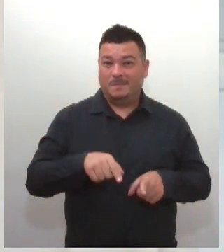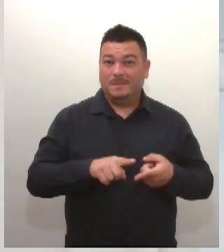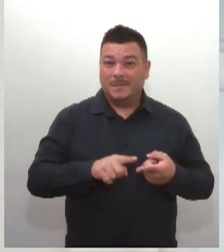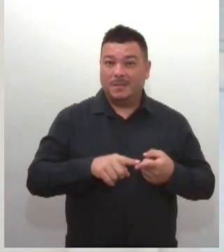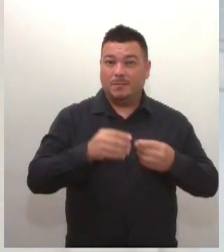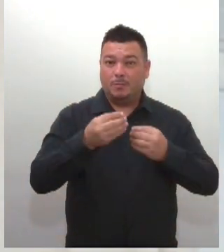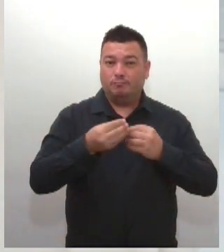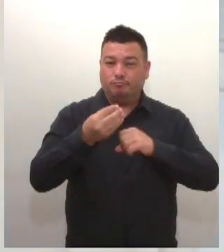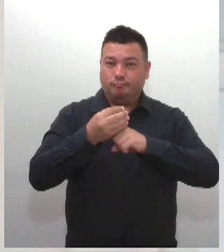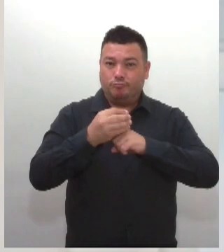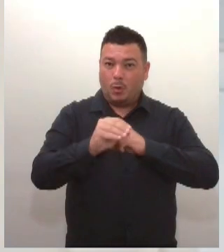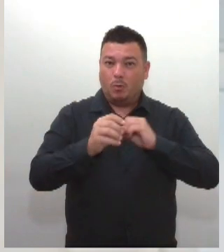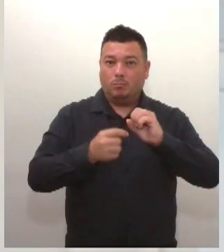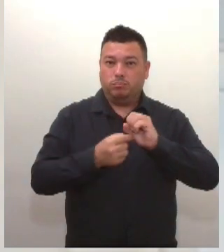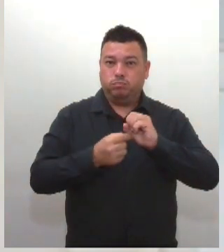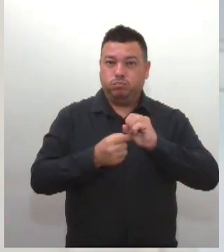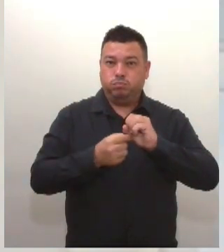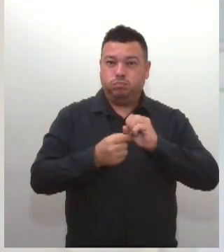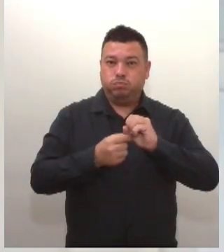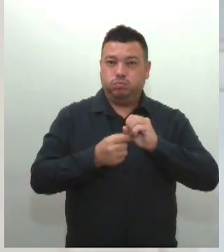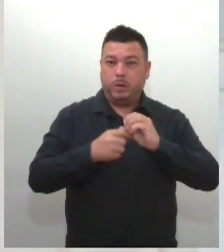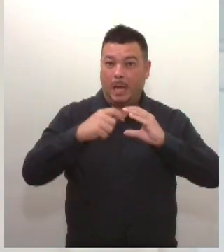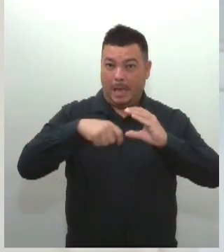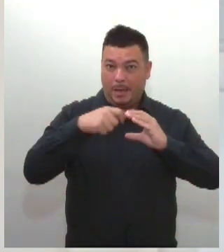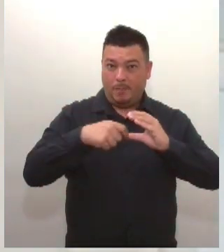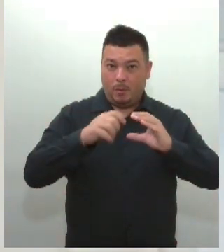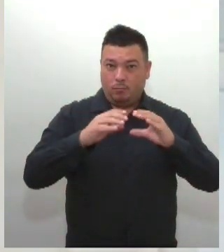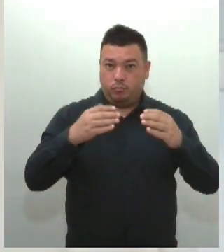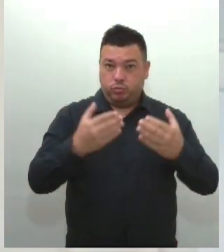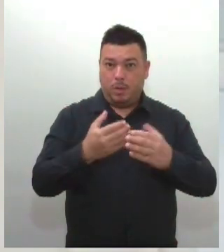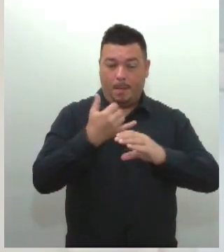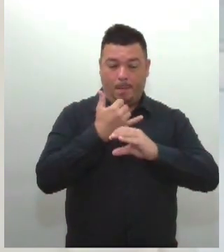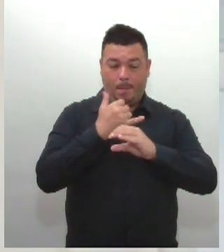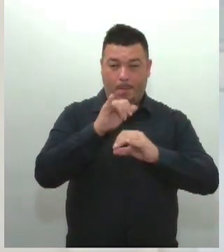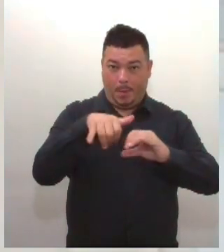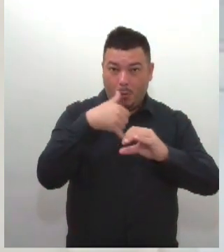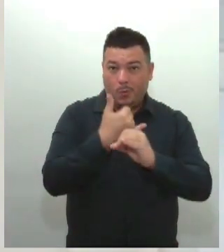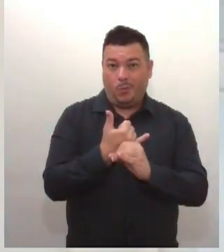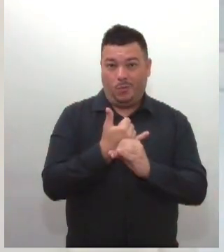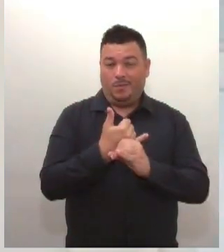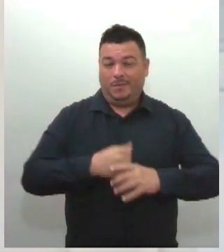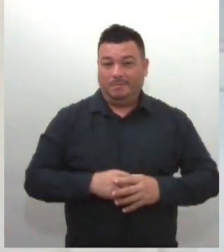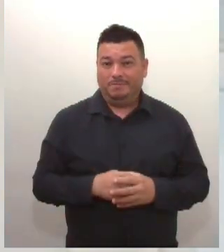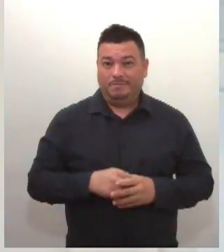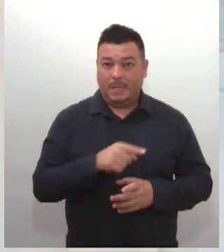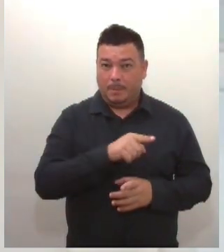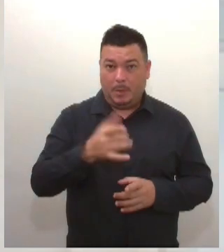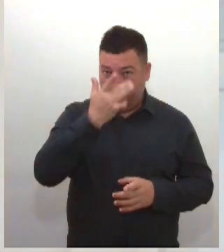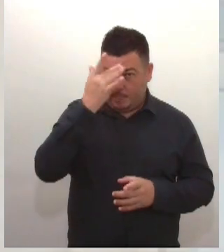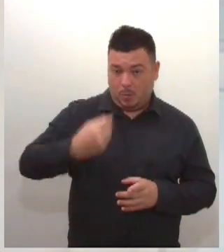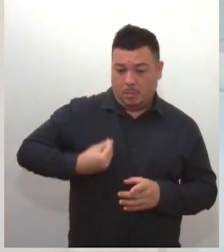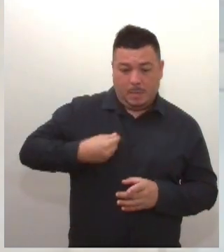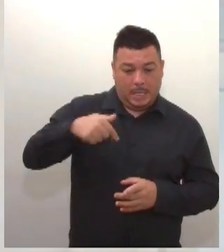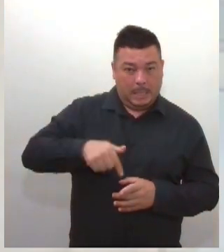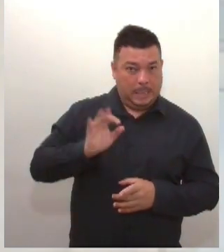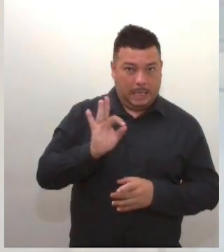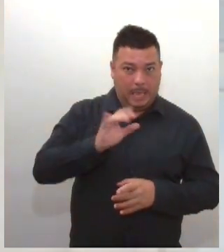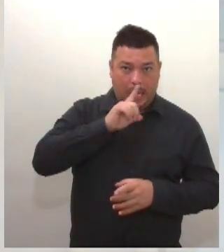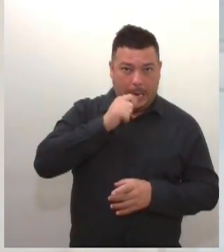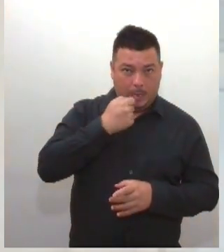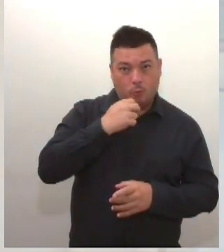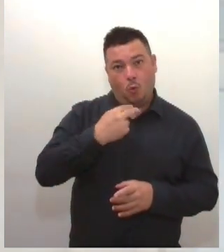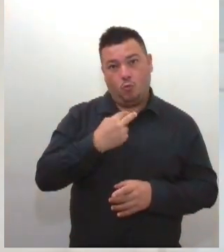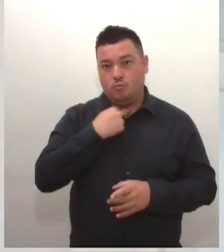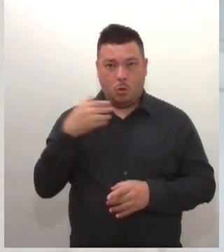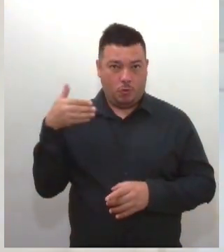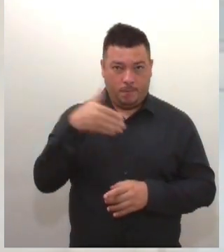a cerimônia pelo YouTube. Para quem não está aqui em Aracaju, para quem não pode se deslocar até o local do